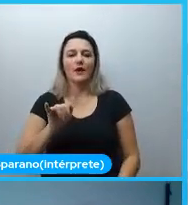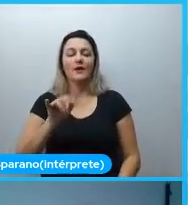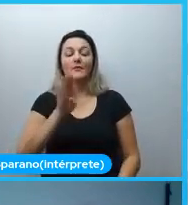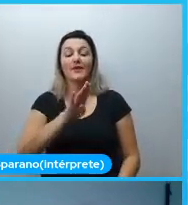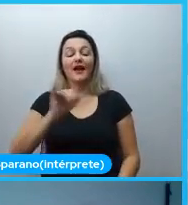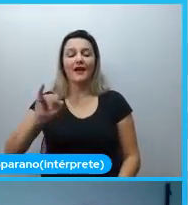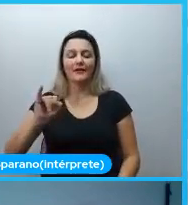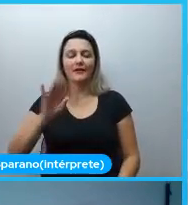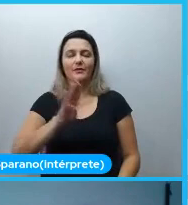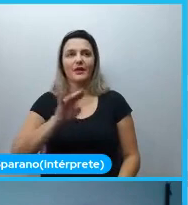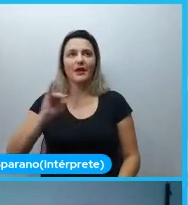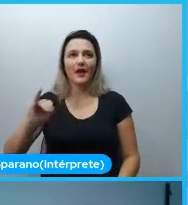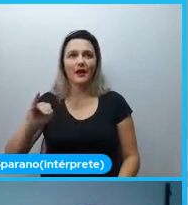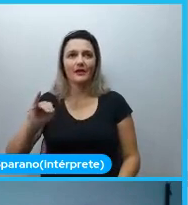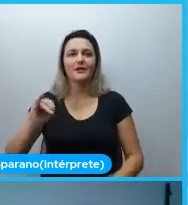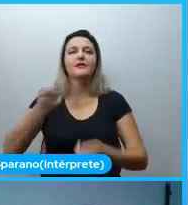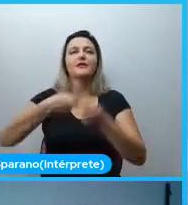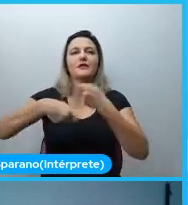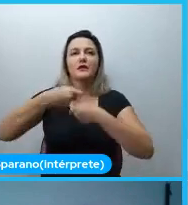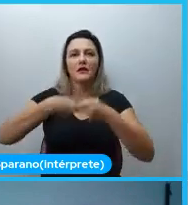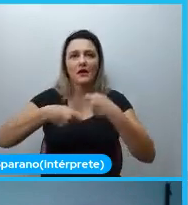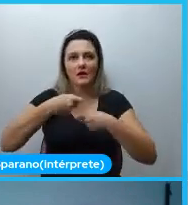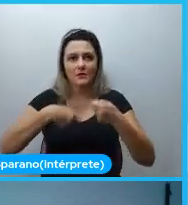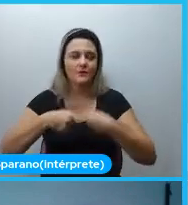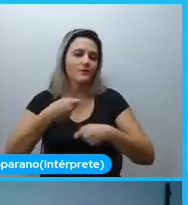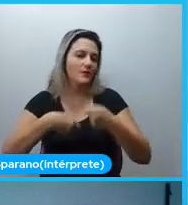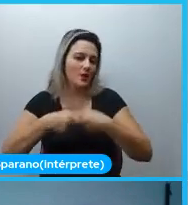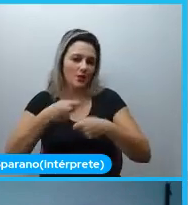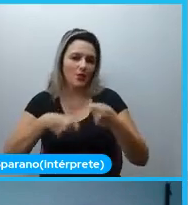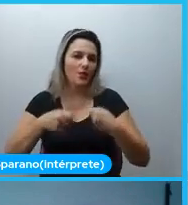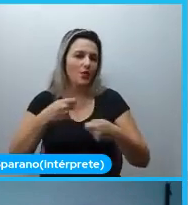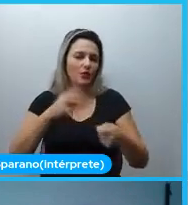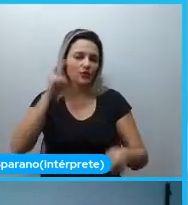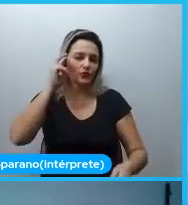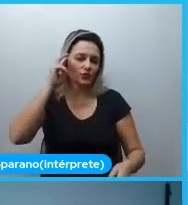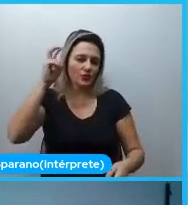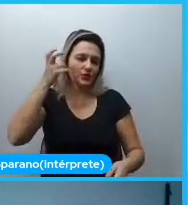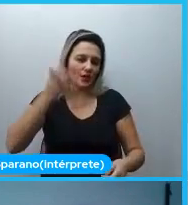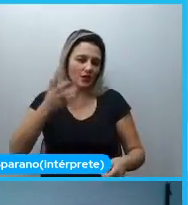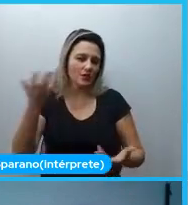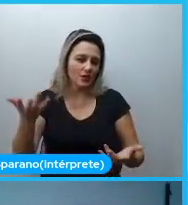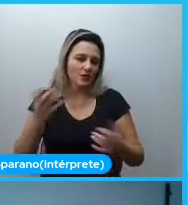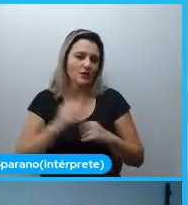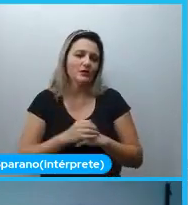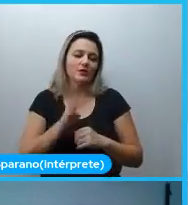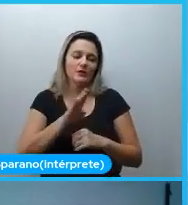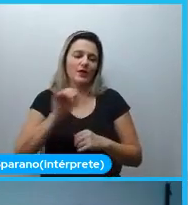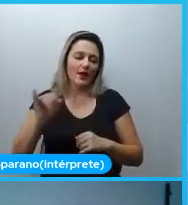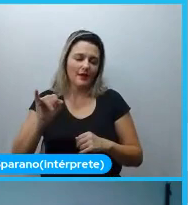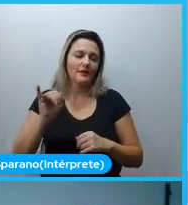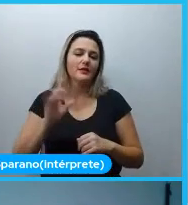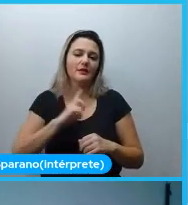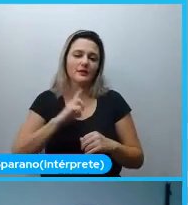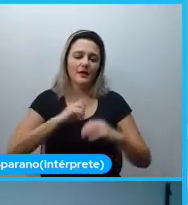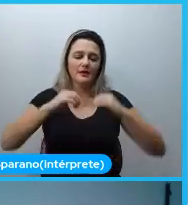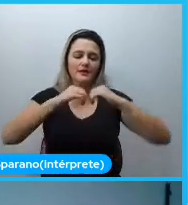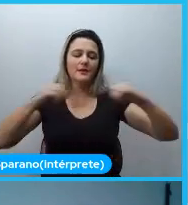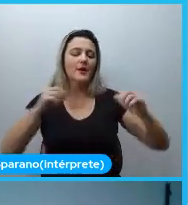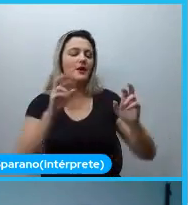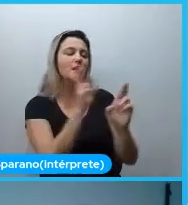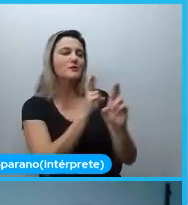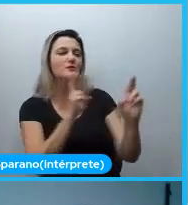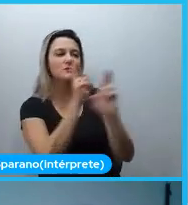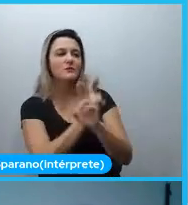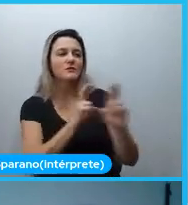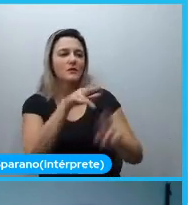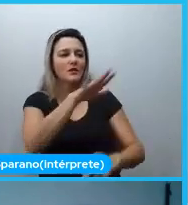gestão. De auditoria, eu diria que, mais ou menos, né, a gente tem aquelas separações de auditoria, tem auditoria em